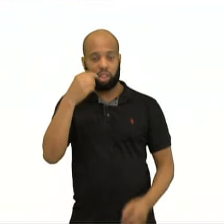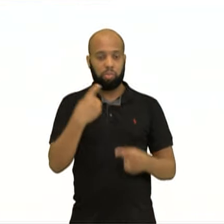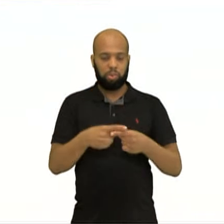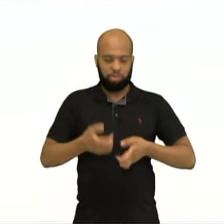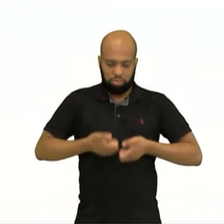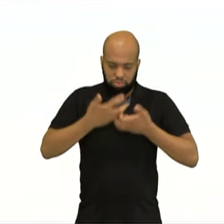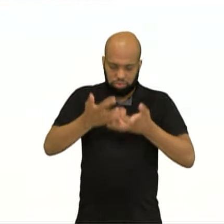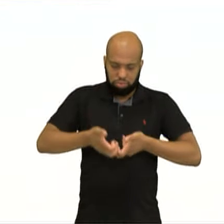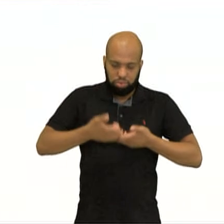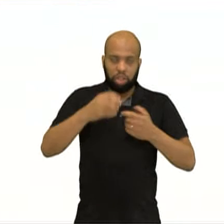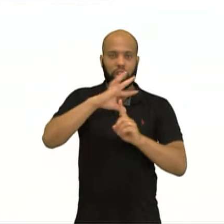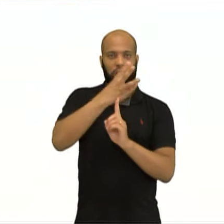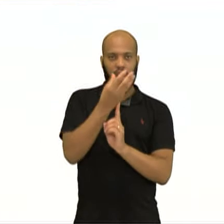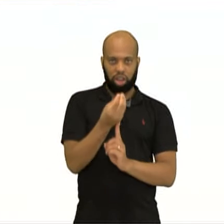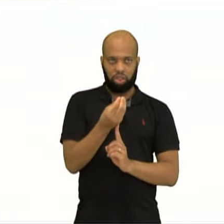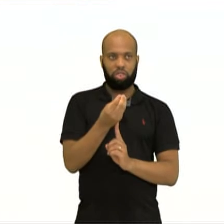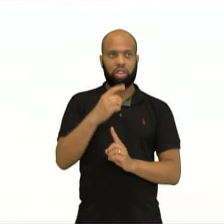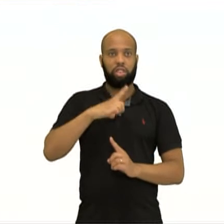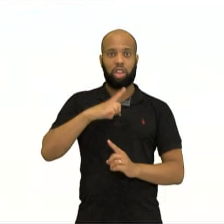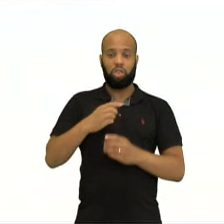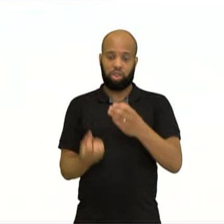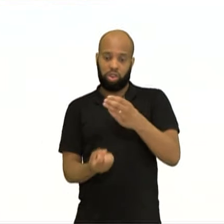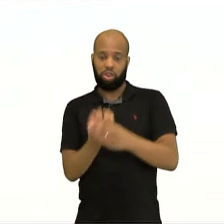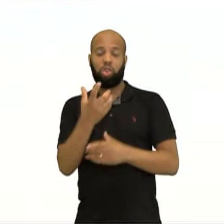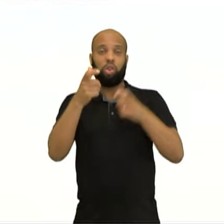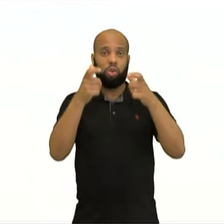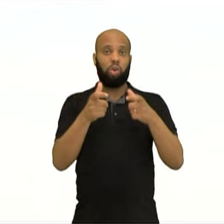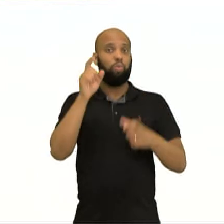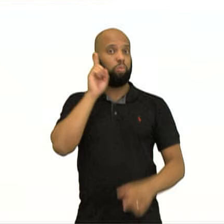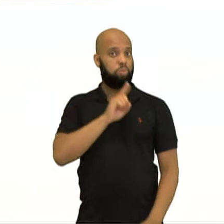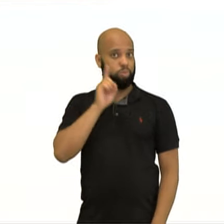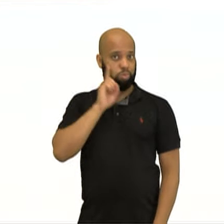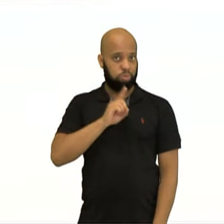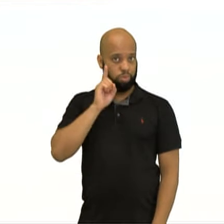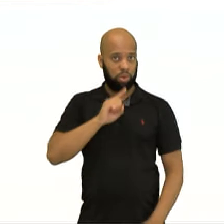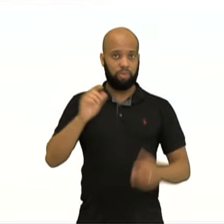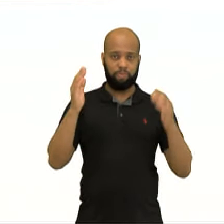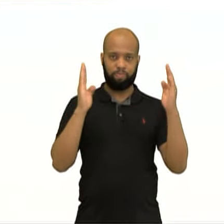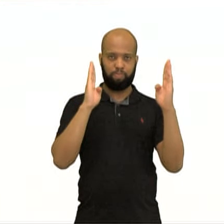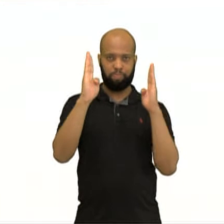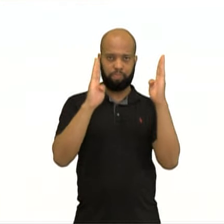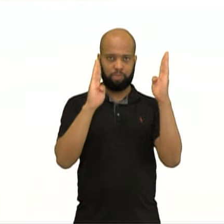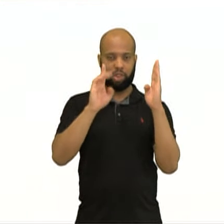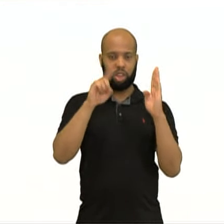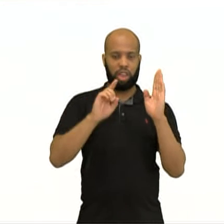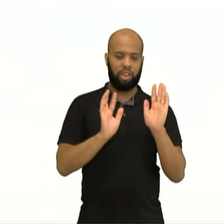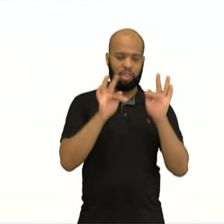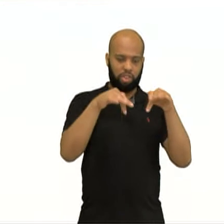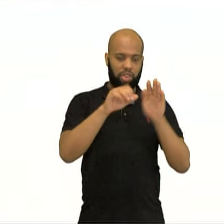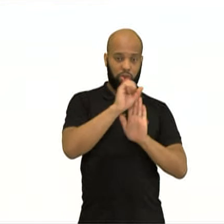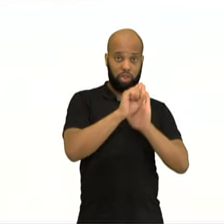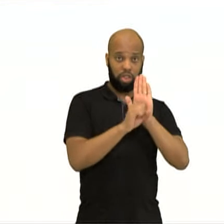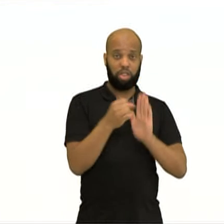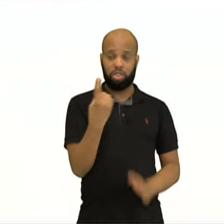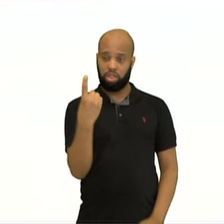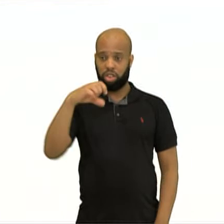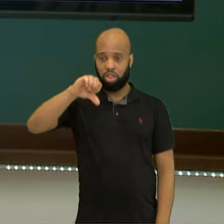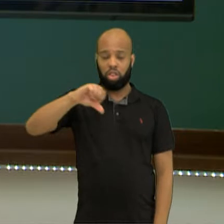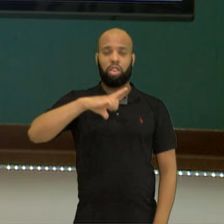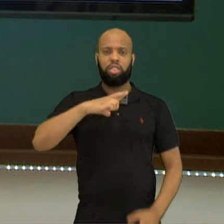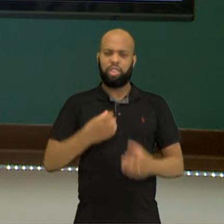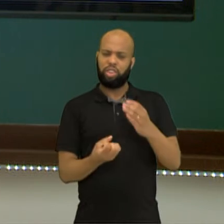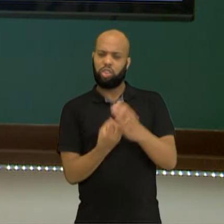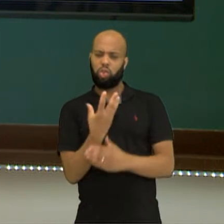artística, musical, originada de comunidade de Nova Orleans. Teria surgido por volta do final do século XIX e a sua origem na cultura